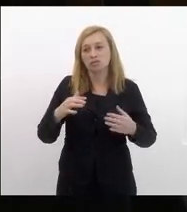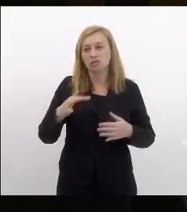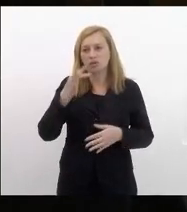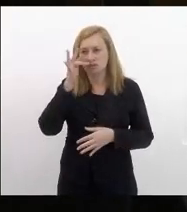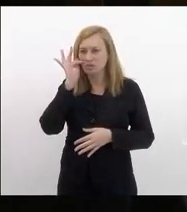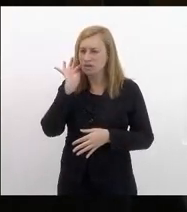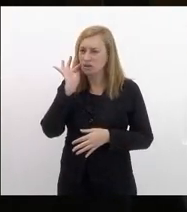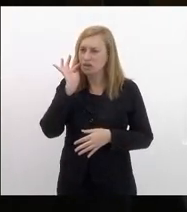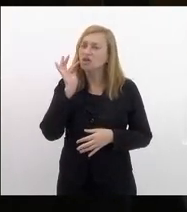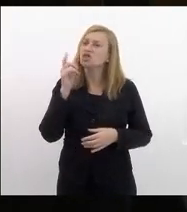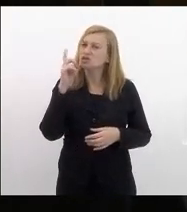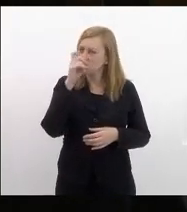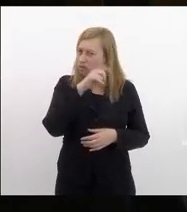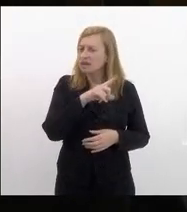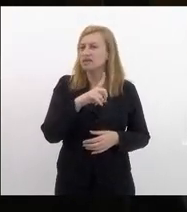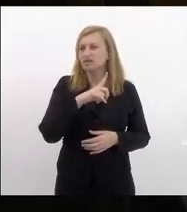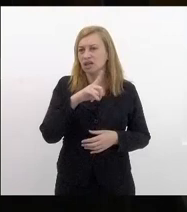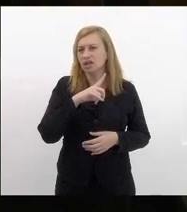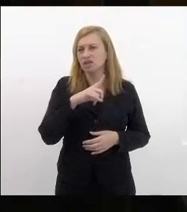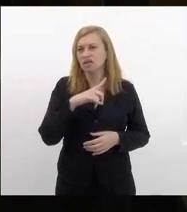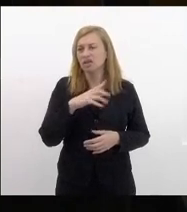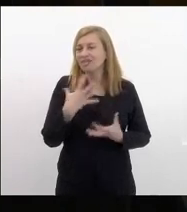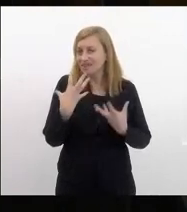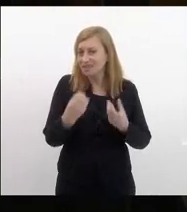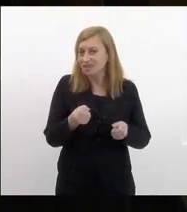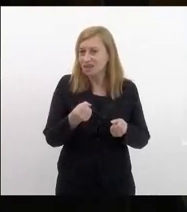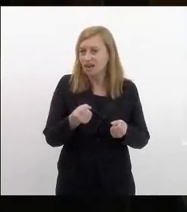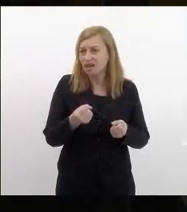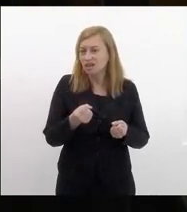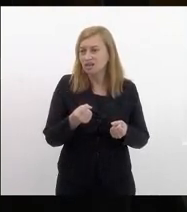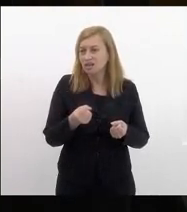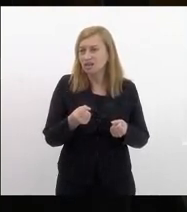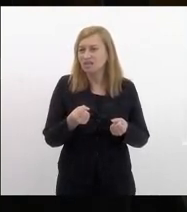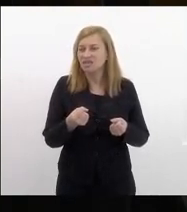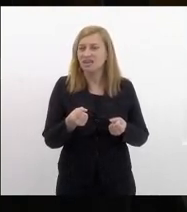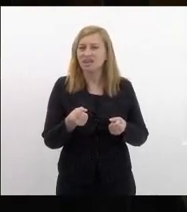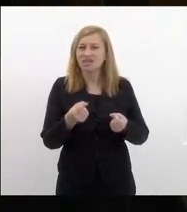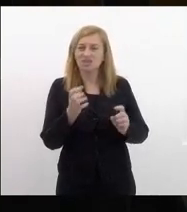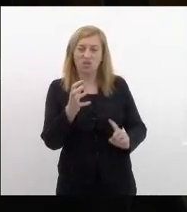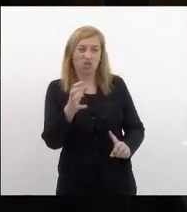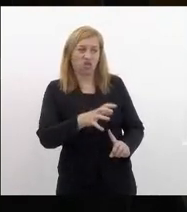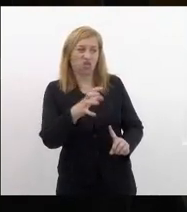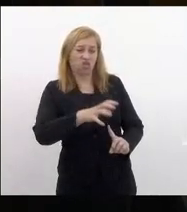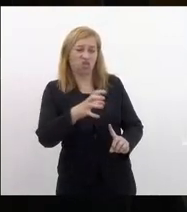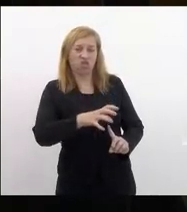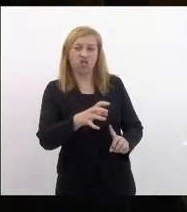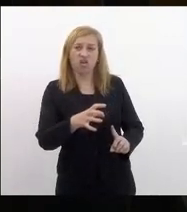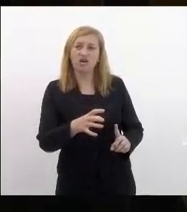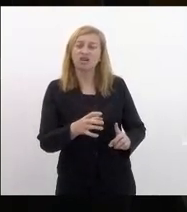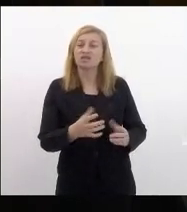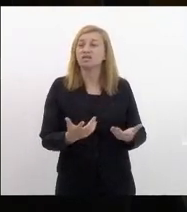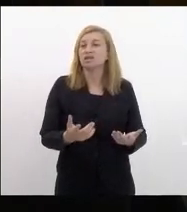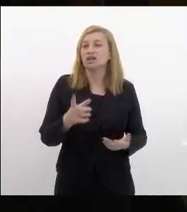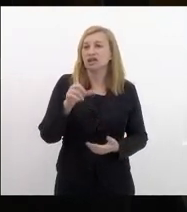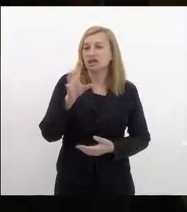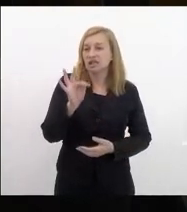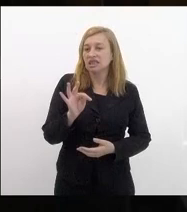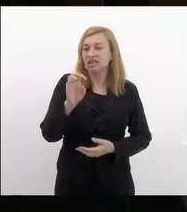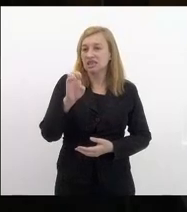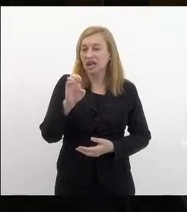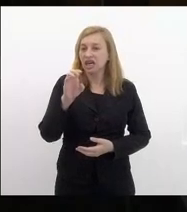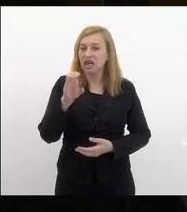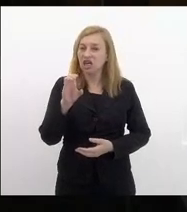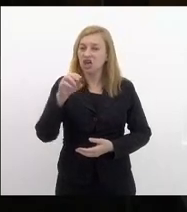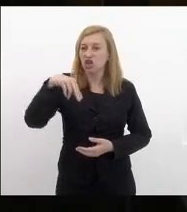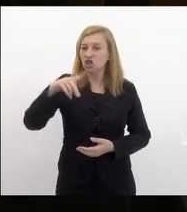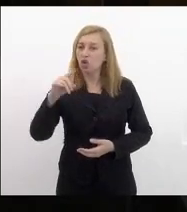eu tenho dificuldades em aceitar essas imposições que são feitas pelos tecnocratas que não levam